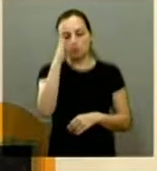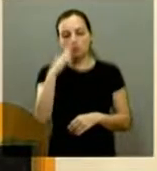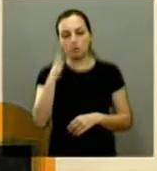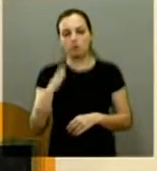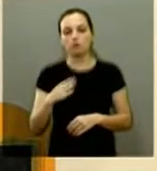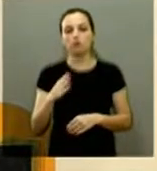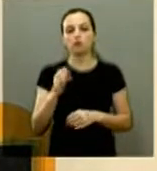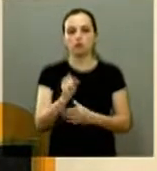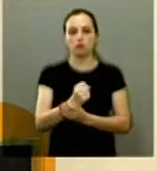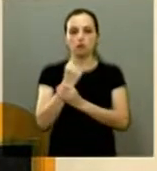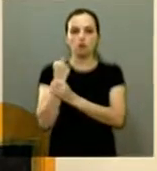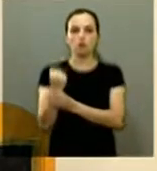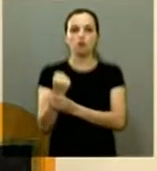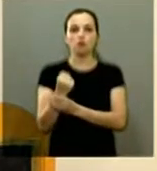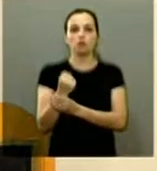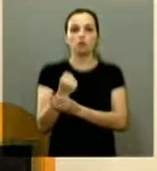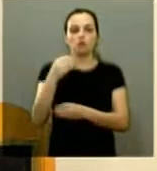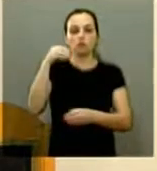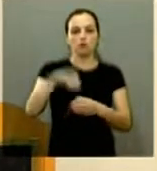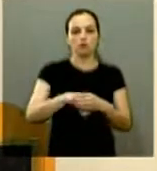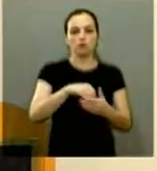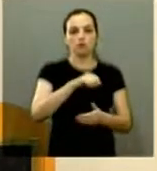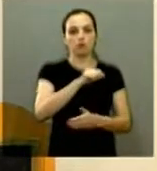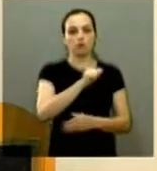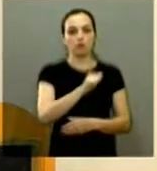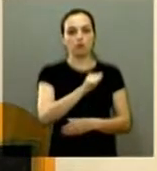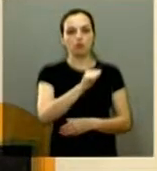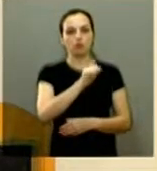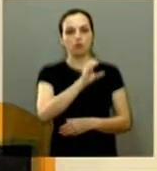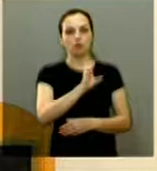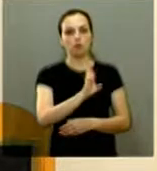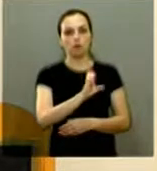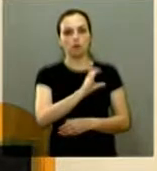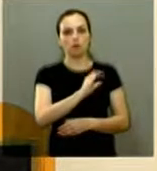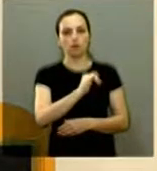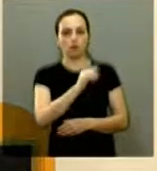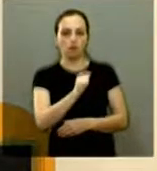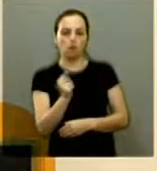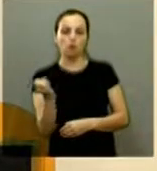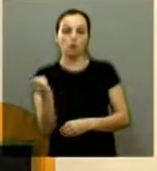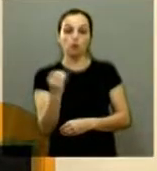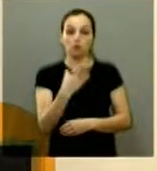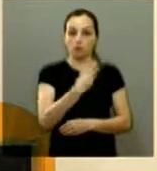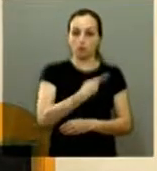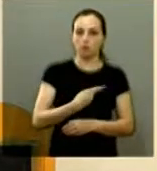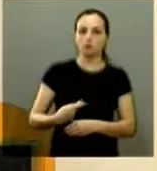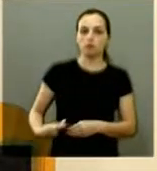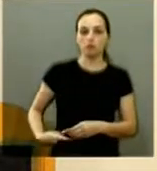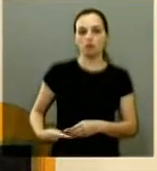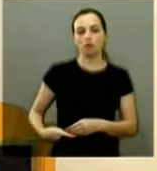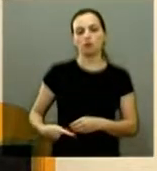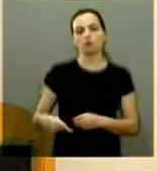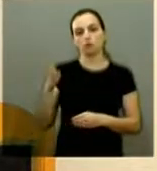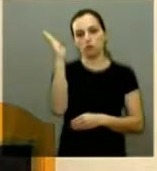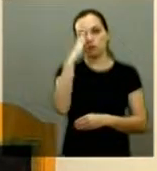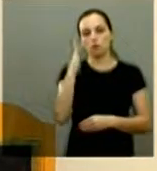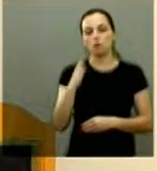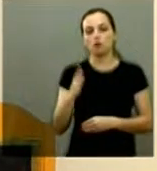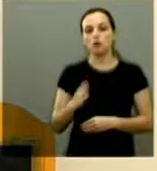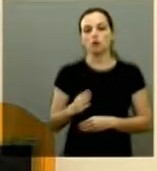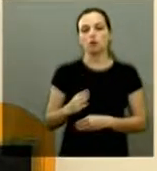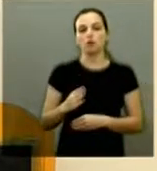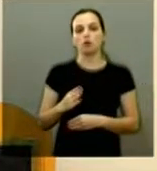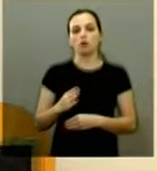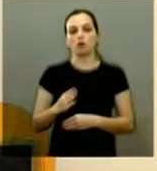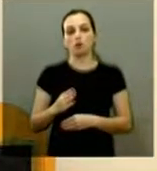que o nosso candidato Aécio consiga se eleger novo presidente da república então não vamos desistir do Brasil